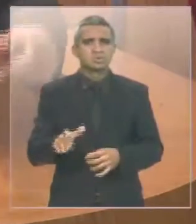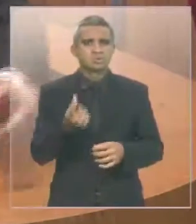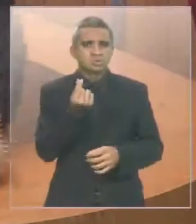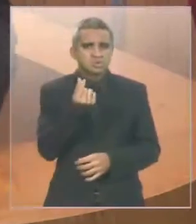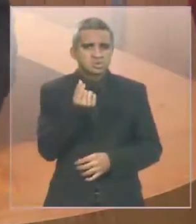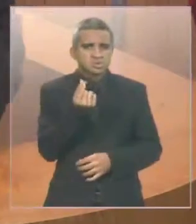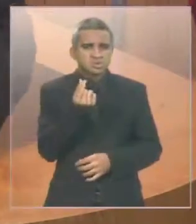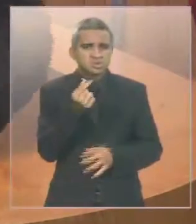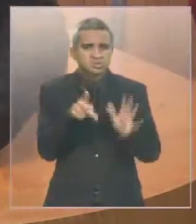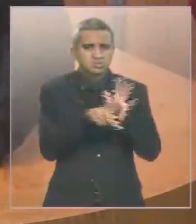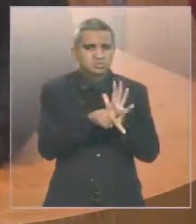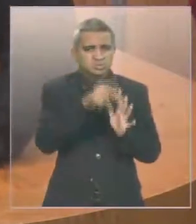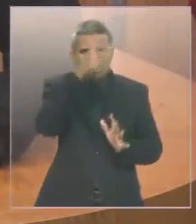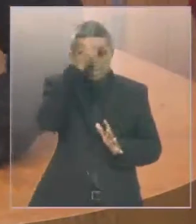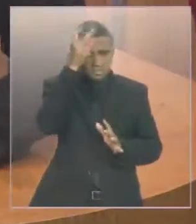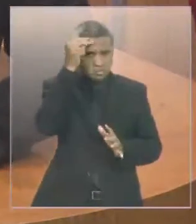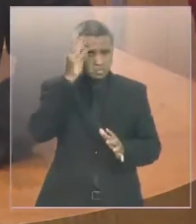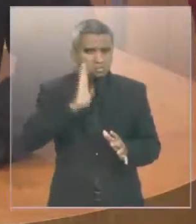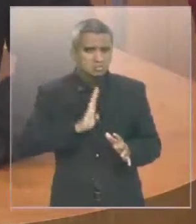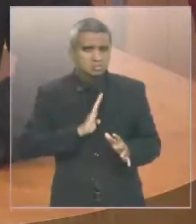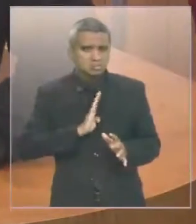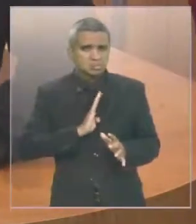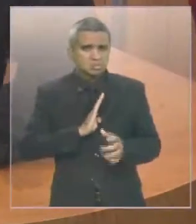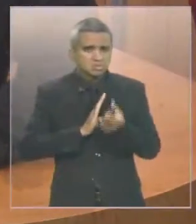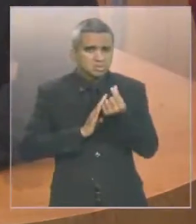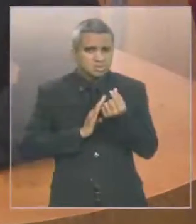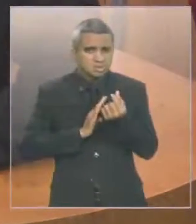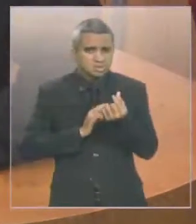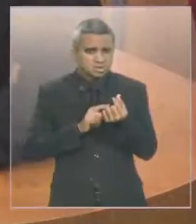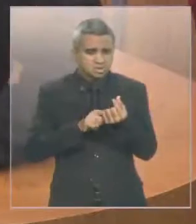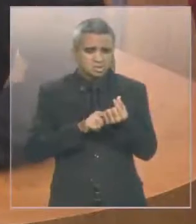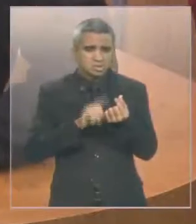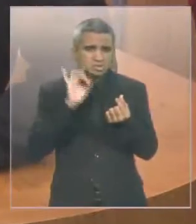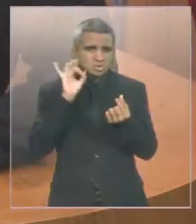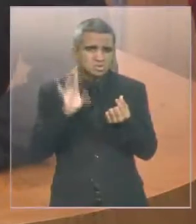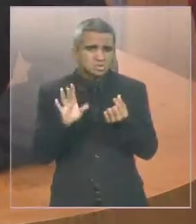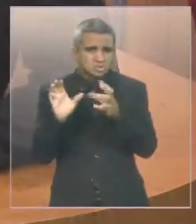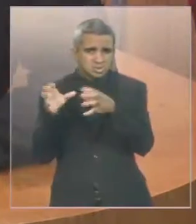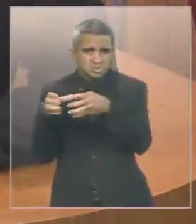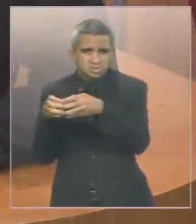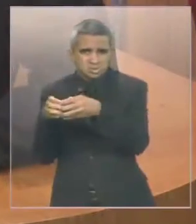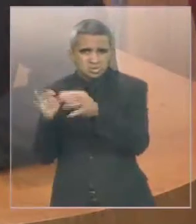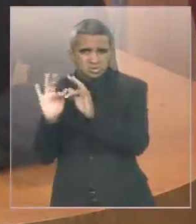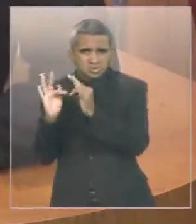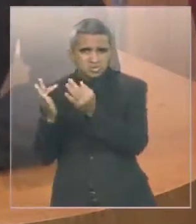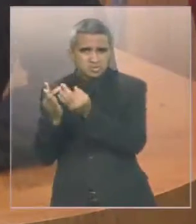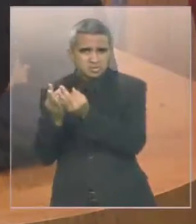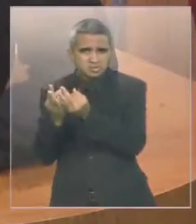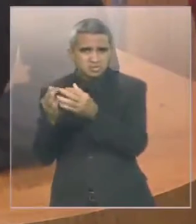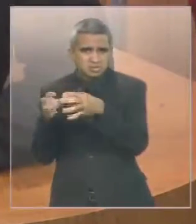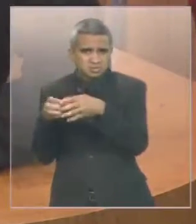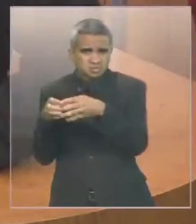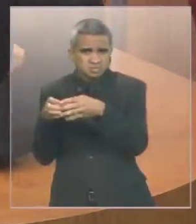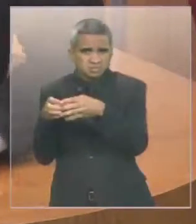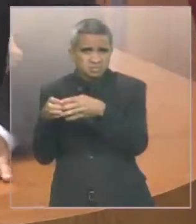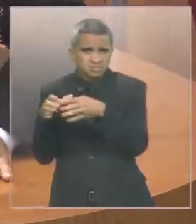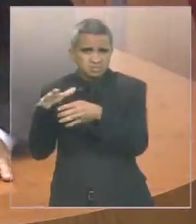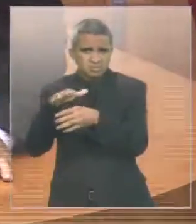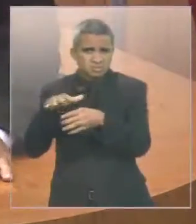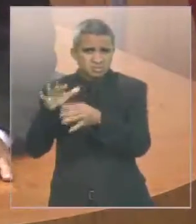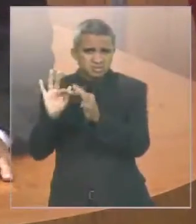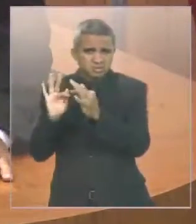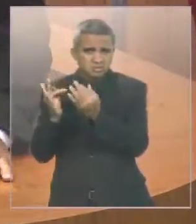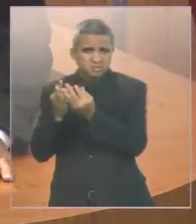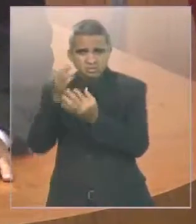da prefeitura de Bacabal seja apenas apenas para um pequeno grupo de parentes do senhor prefeito.